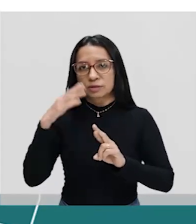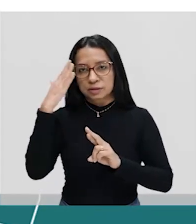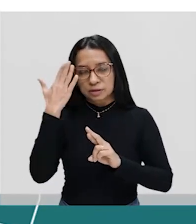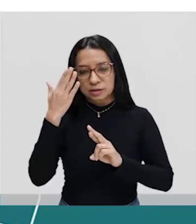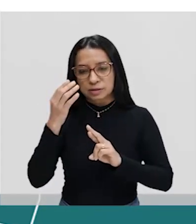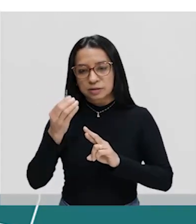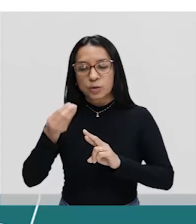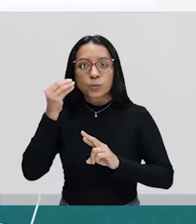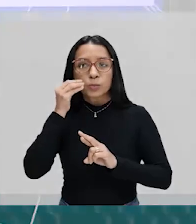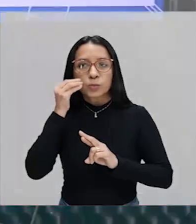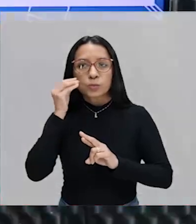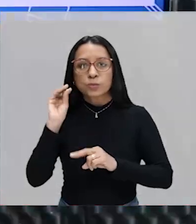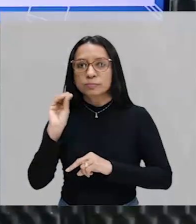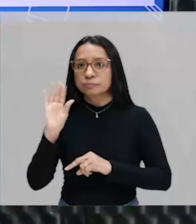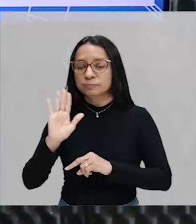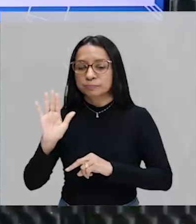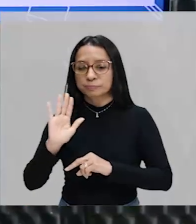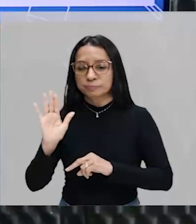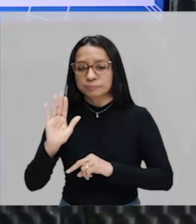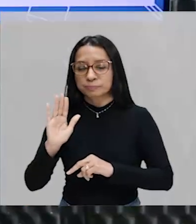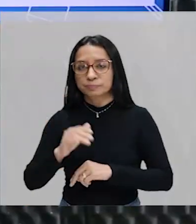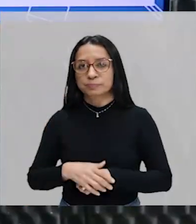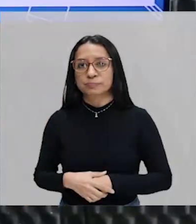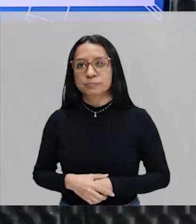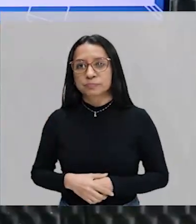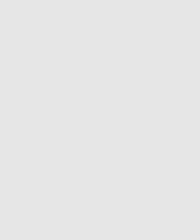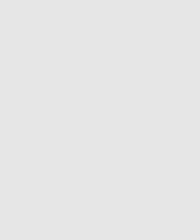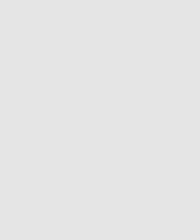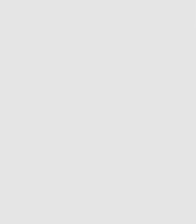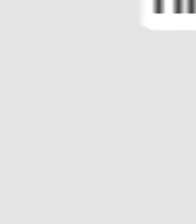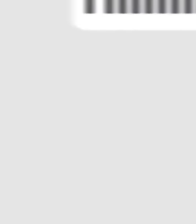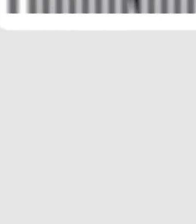tá? Um beijão para vocês e até a próxima aula. Tchau, tchau!